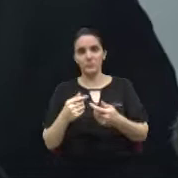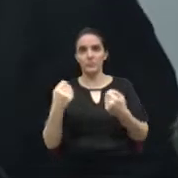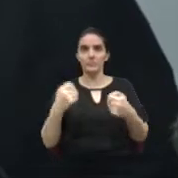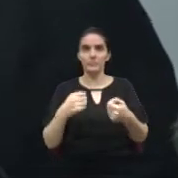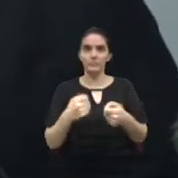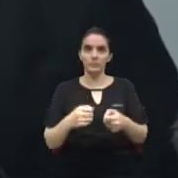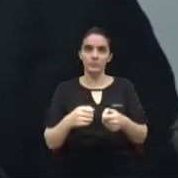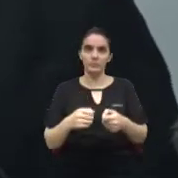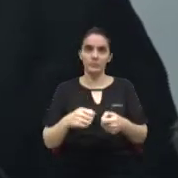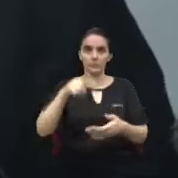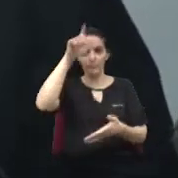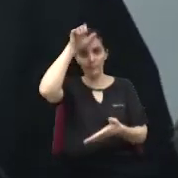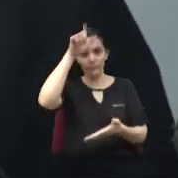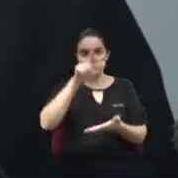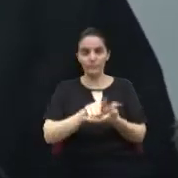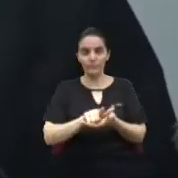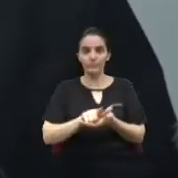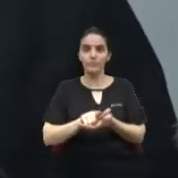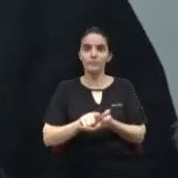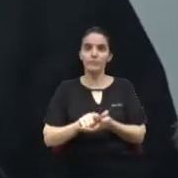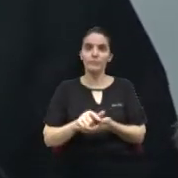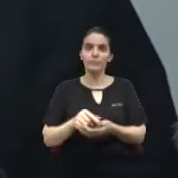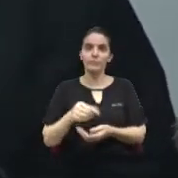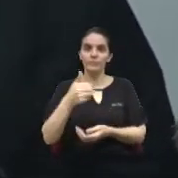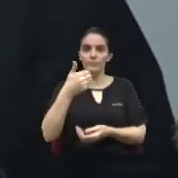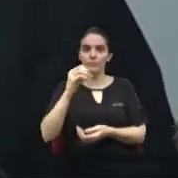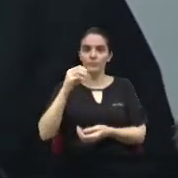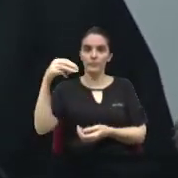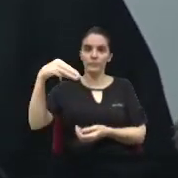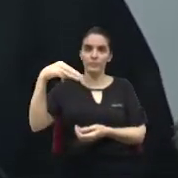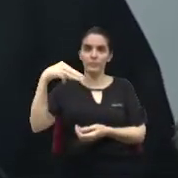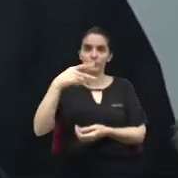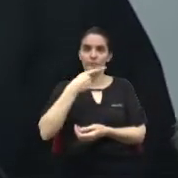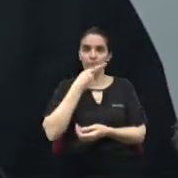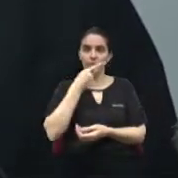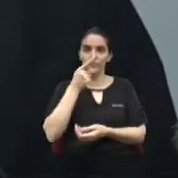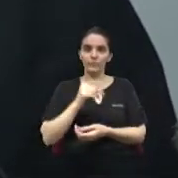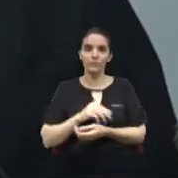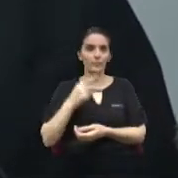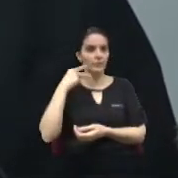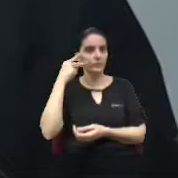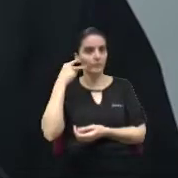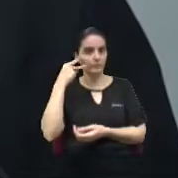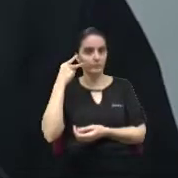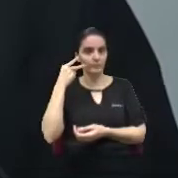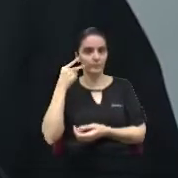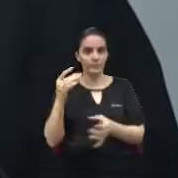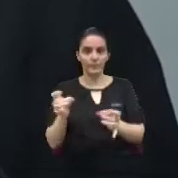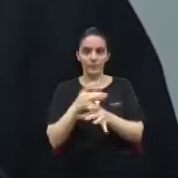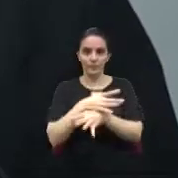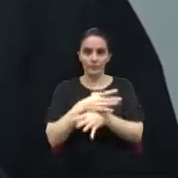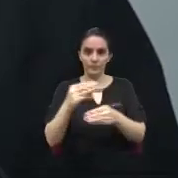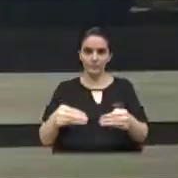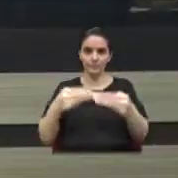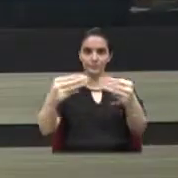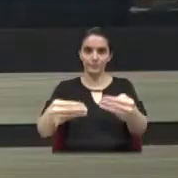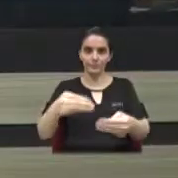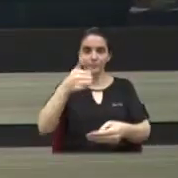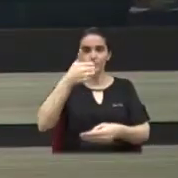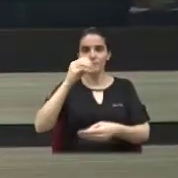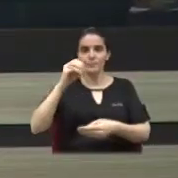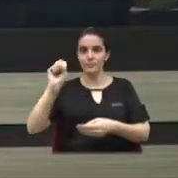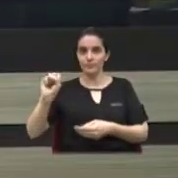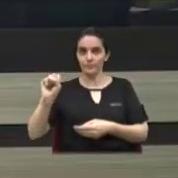peço como vice-líder do bloco PCMDB os dez minutos para que eu possa falar. Vereador, a hora que a gente terminar a moção 108